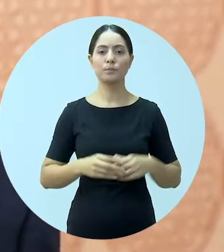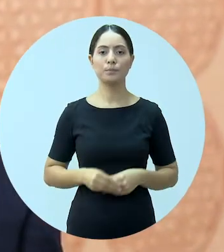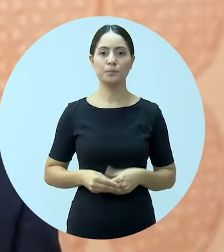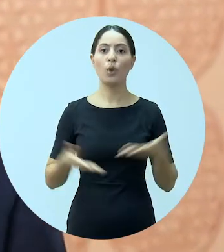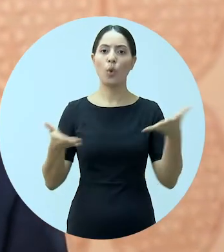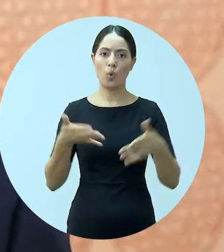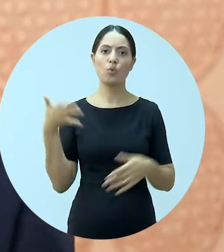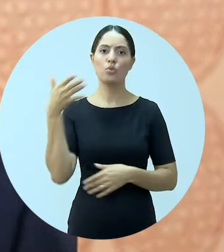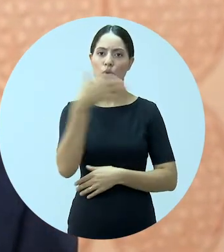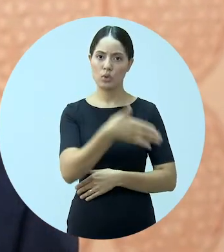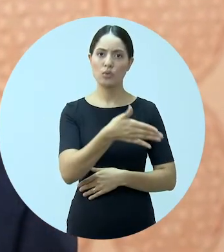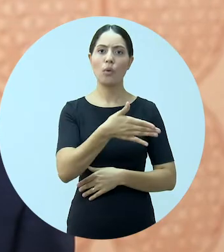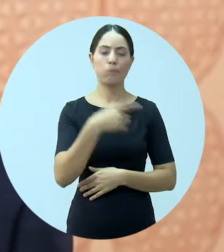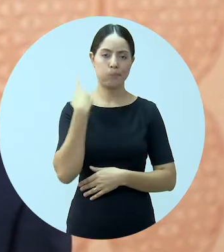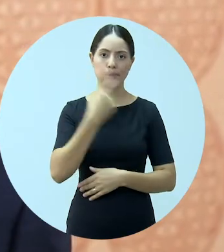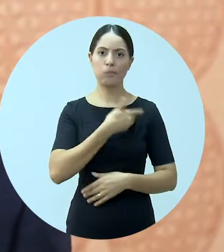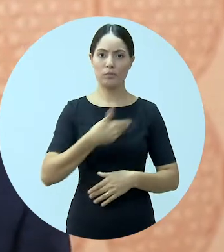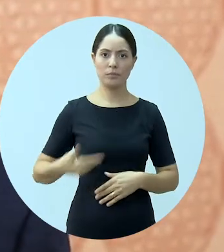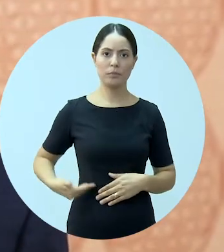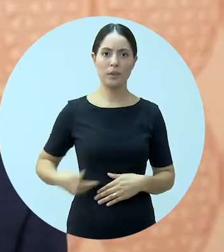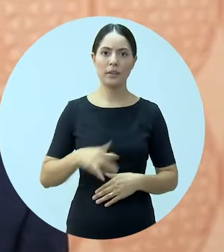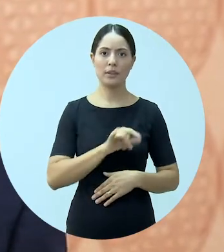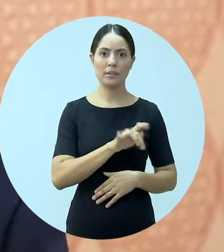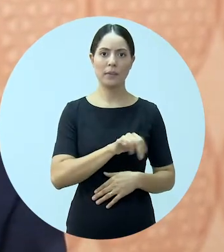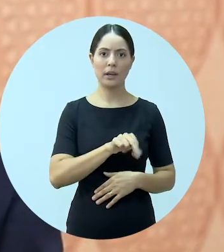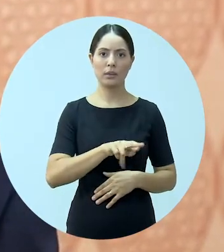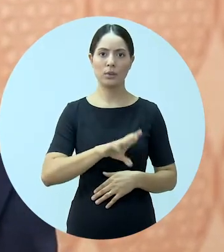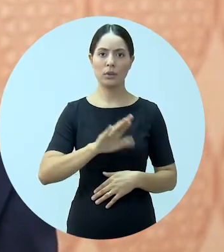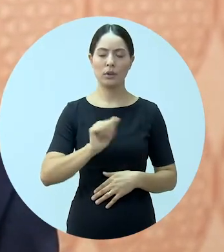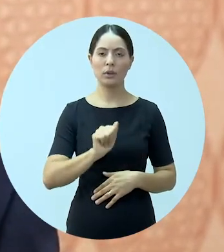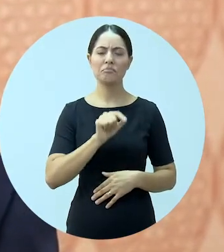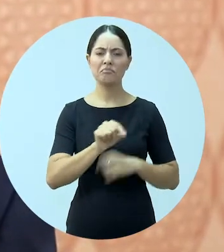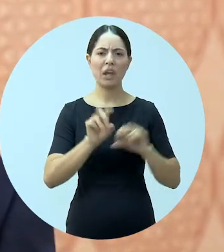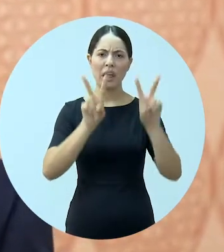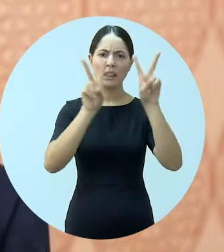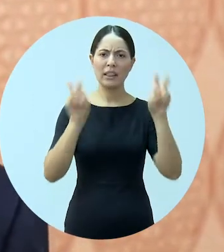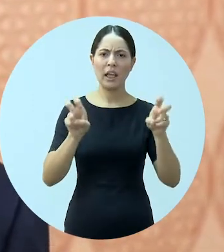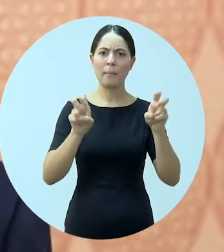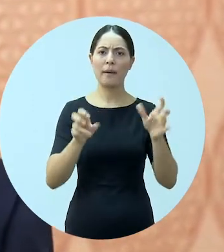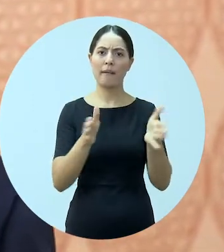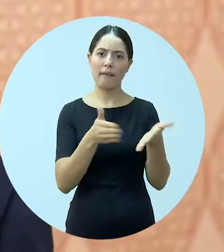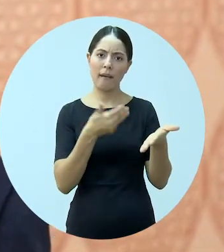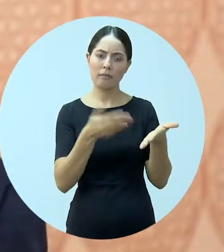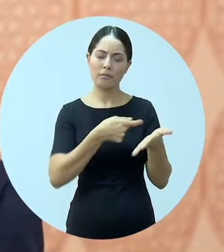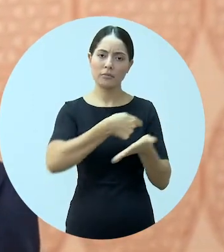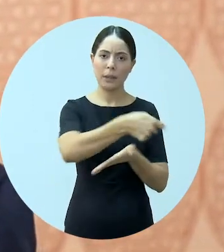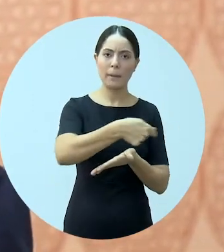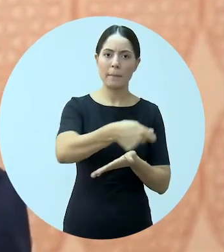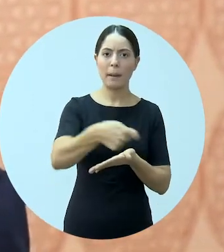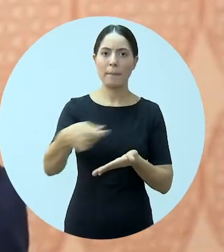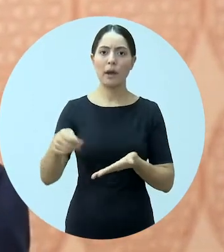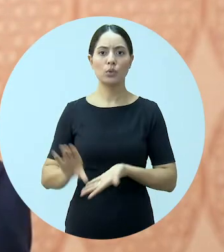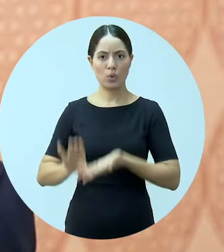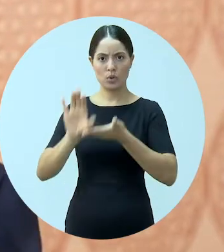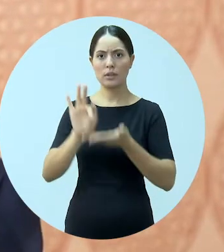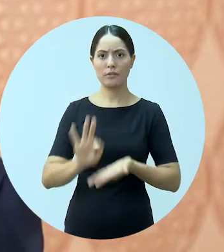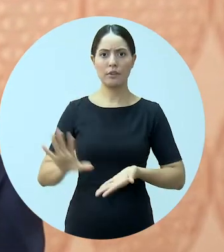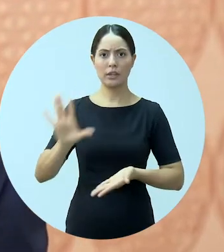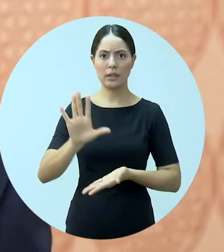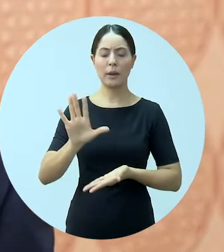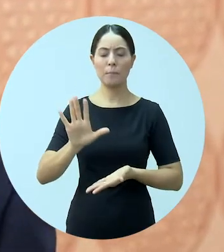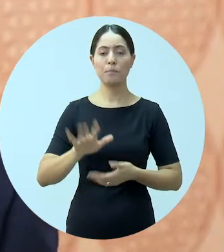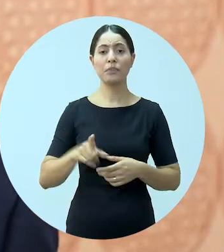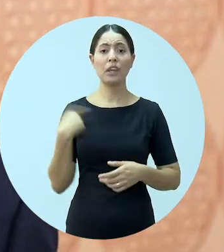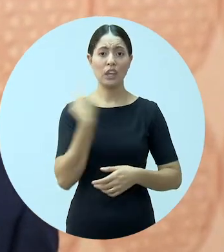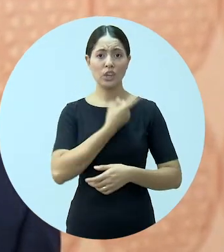a desembargadora Deise, que é a coordenadora da Mulher no Tribunal de Justiça, sobre a cartilha da Mulher Advogada, uma iniciativa do Conselho